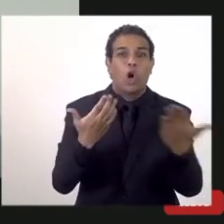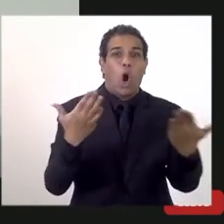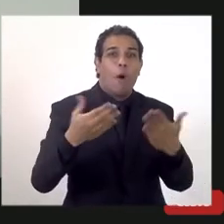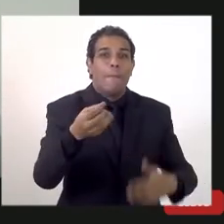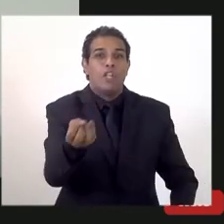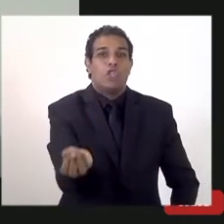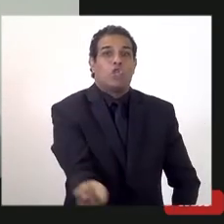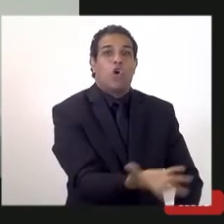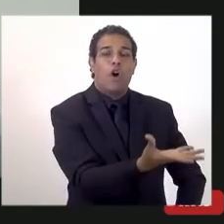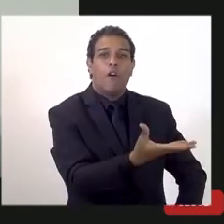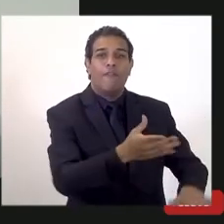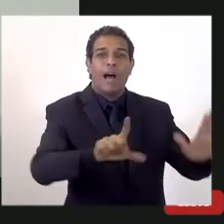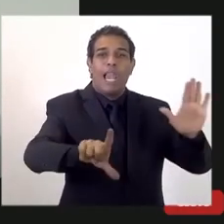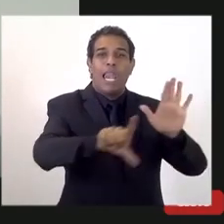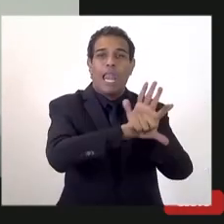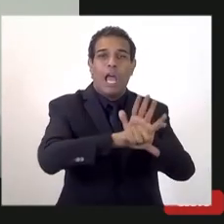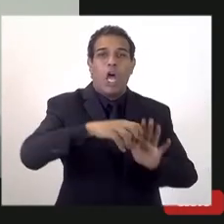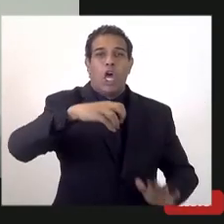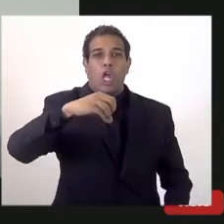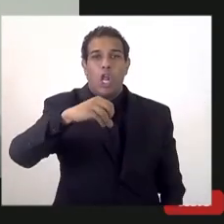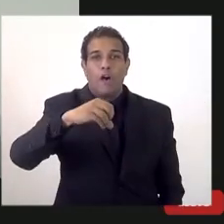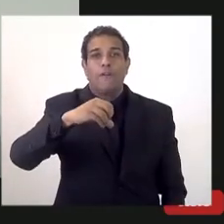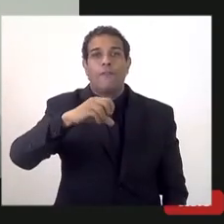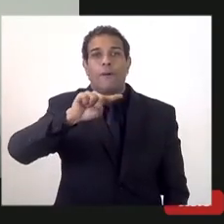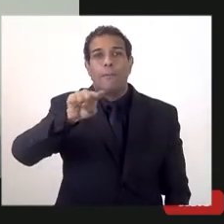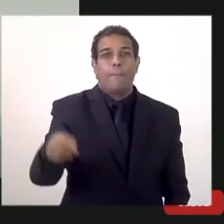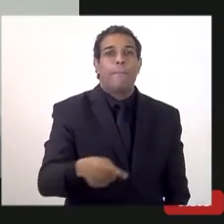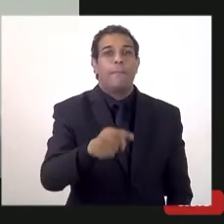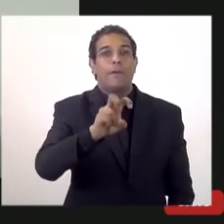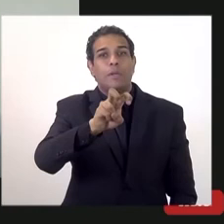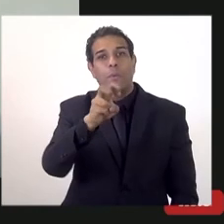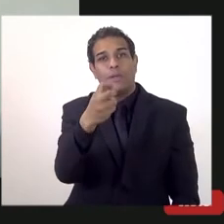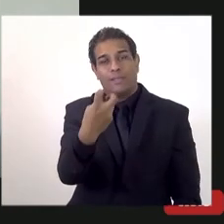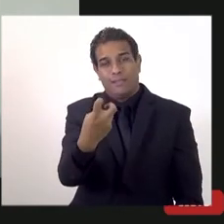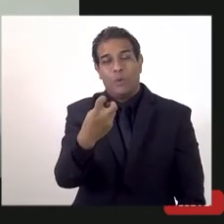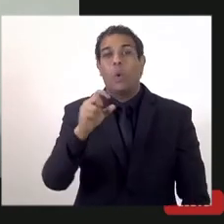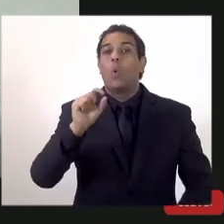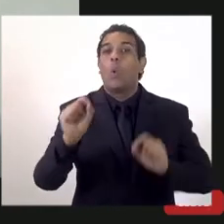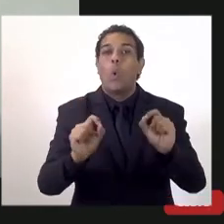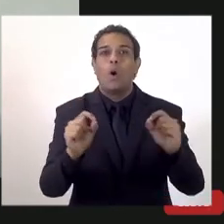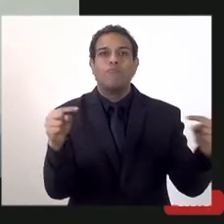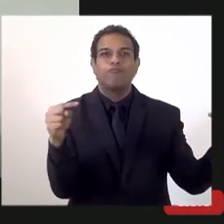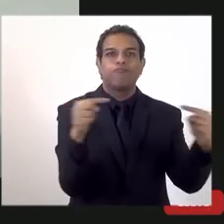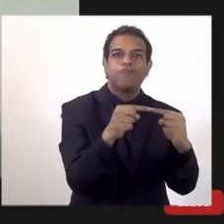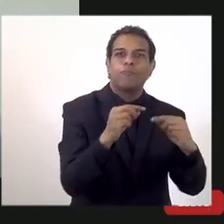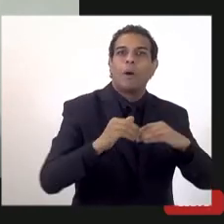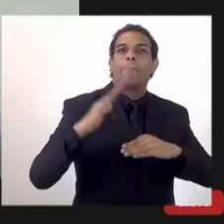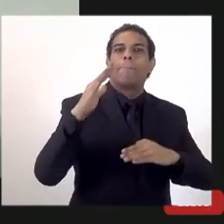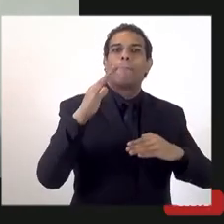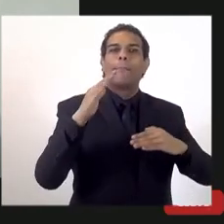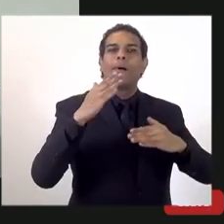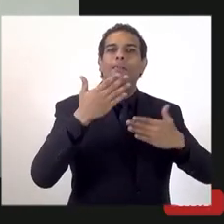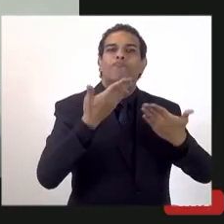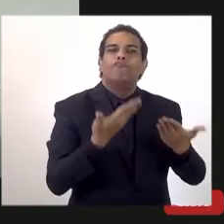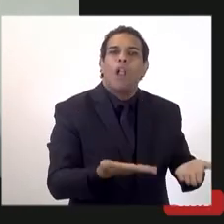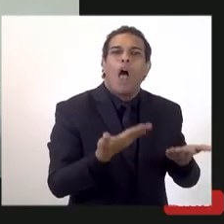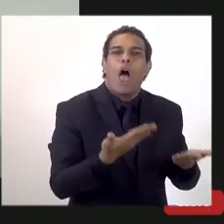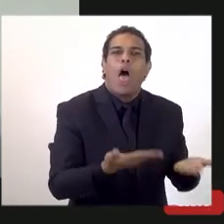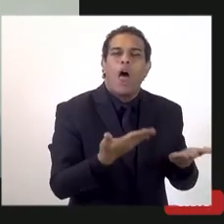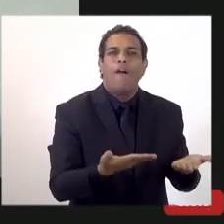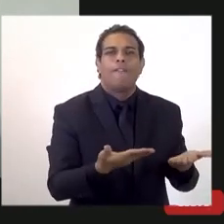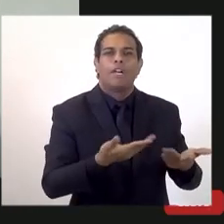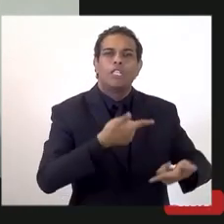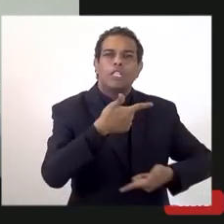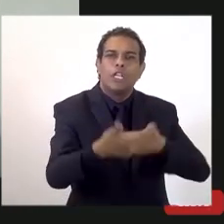nova lei que é a 9.025, que nos parece muito mais tranquila com relação a